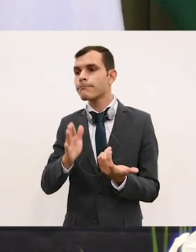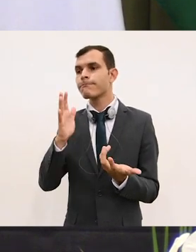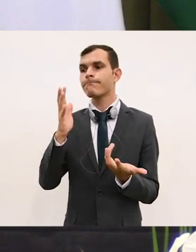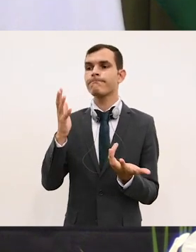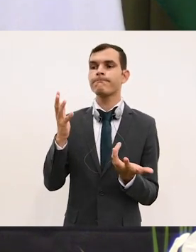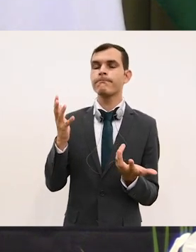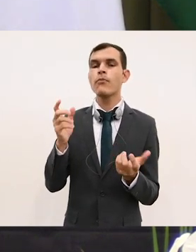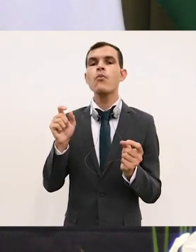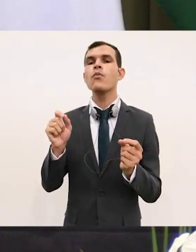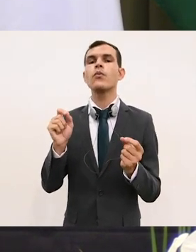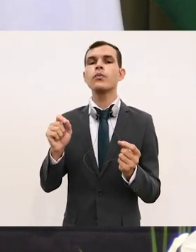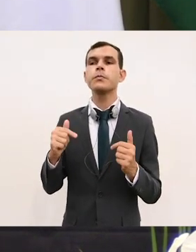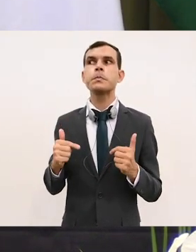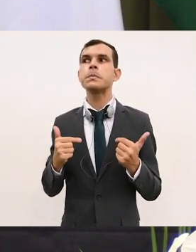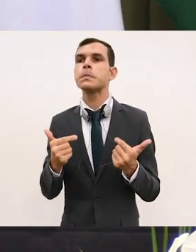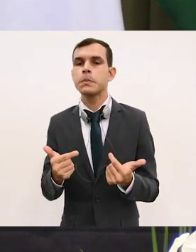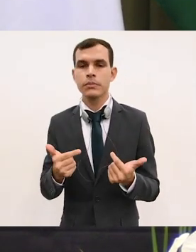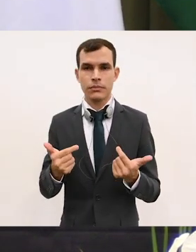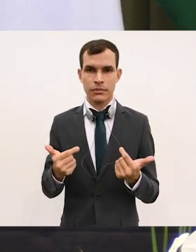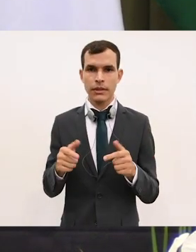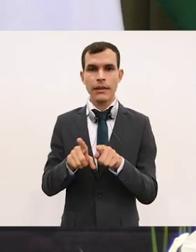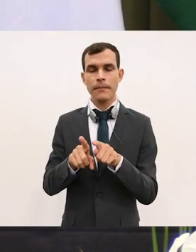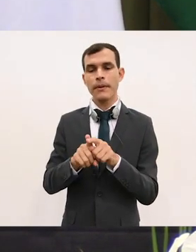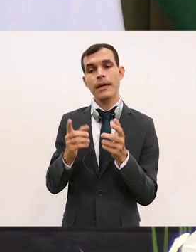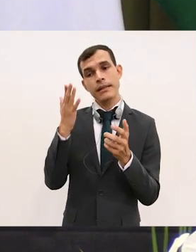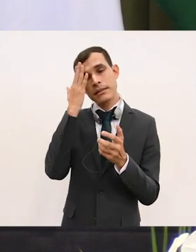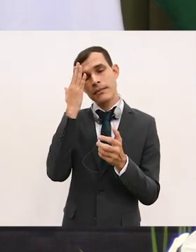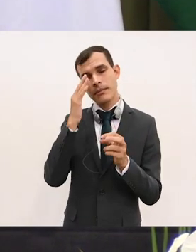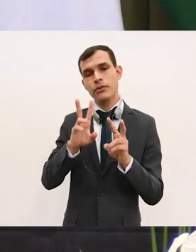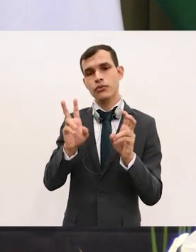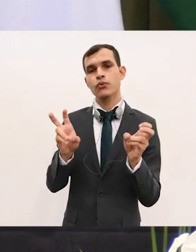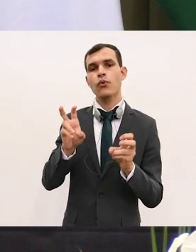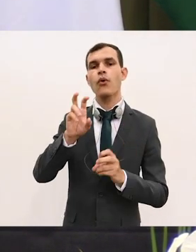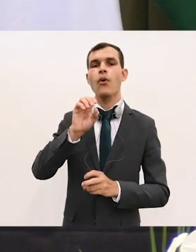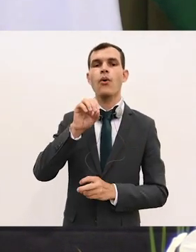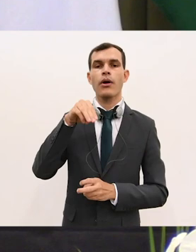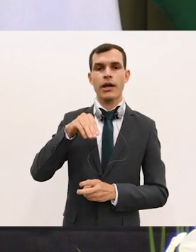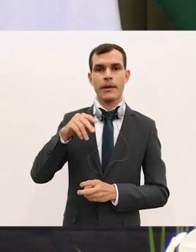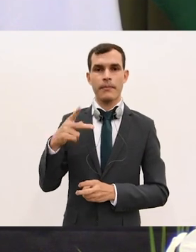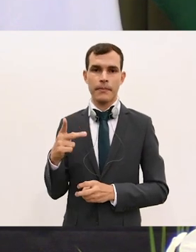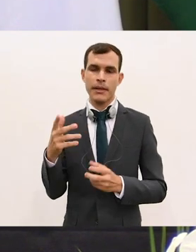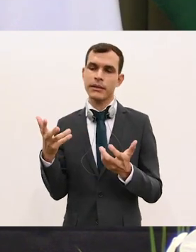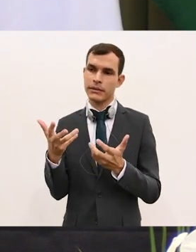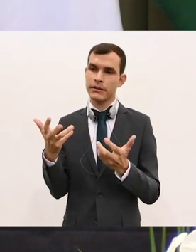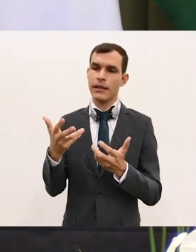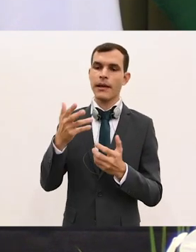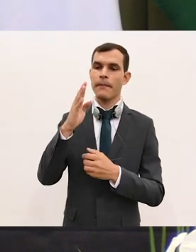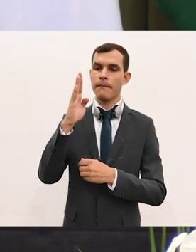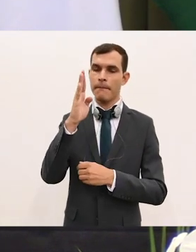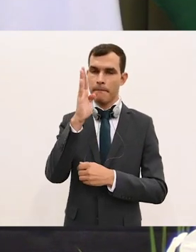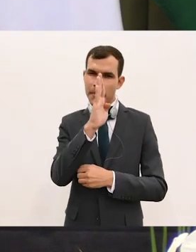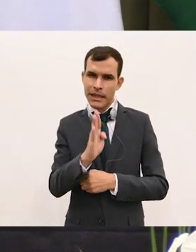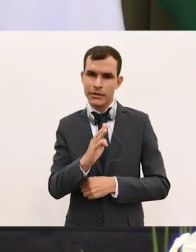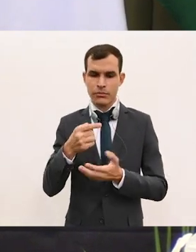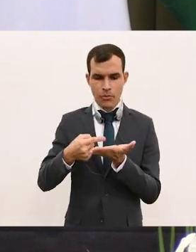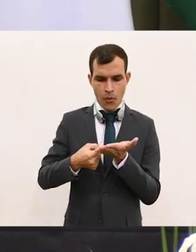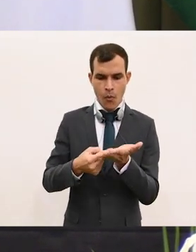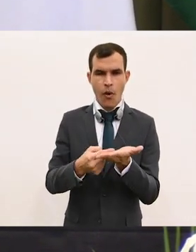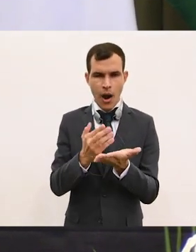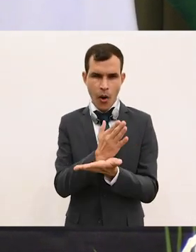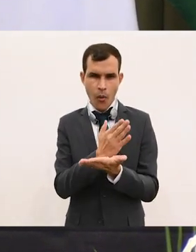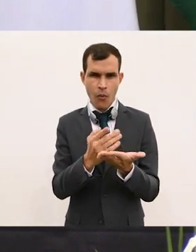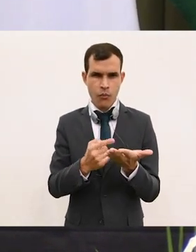queria saber também sobre a AMP, que permite que o Brasil suspenda unilateralmente alguns acordos, por causa da paralisia.